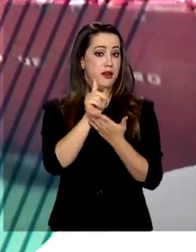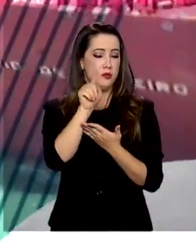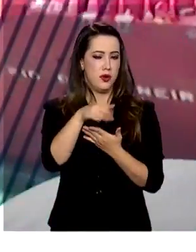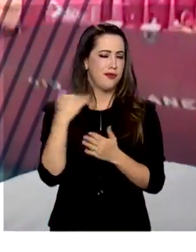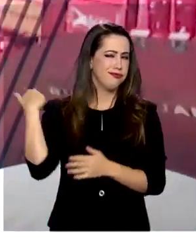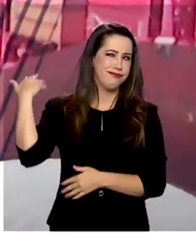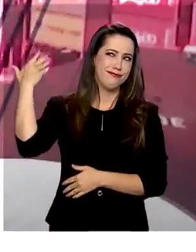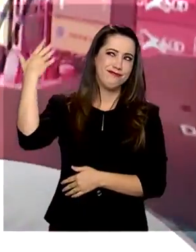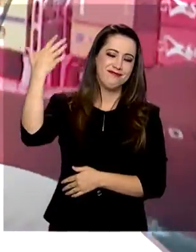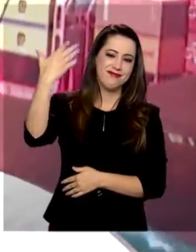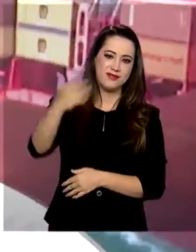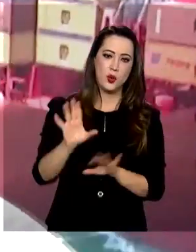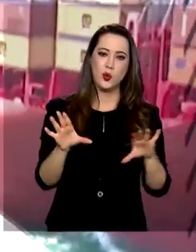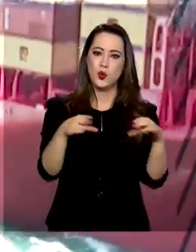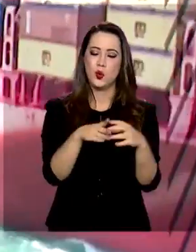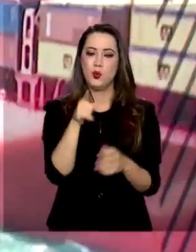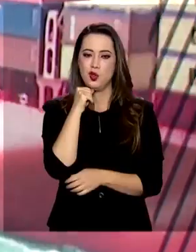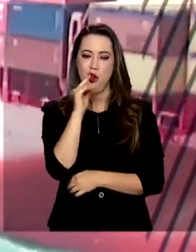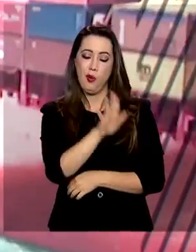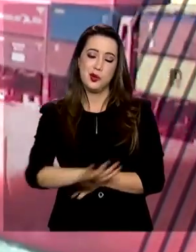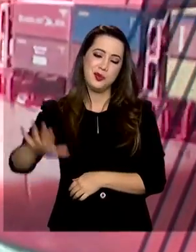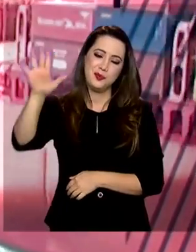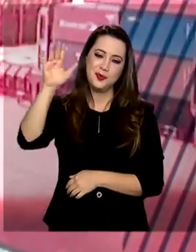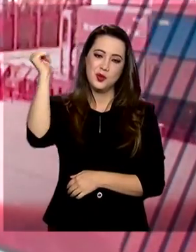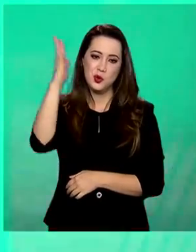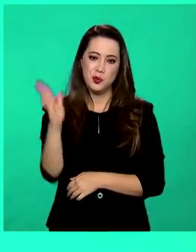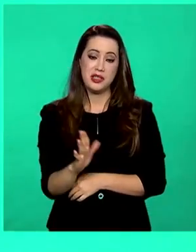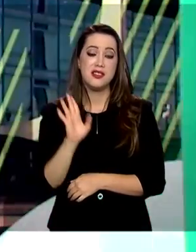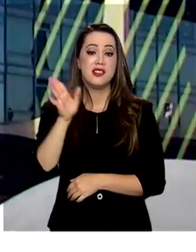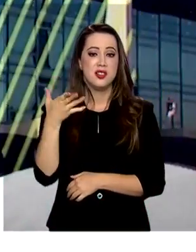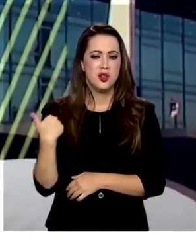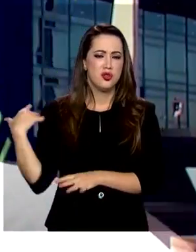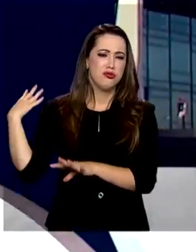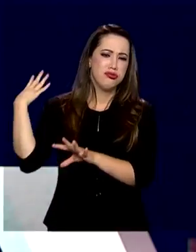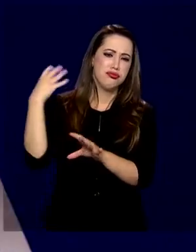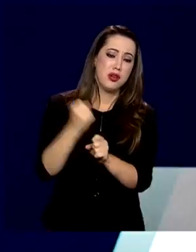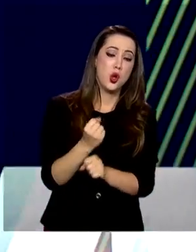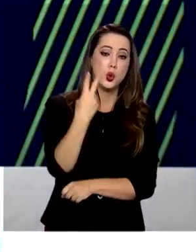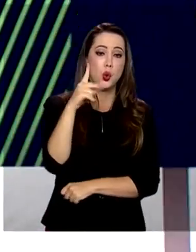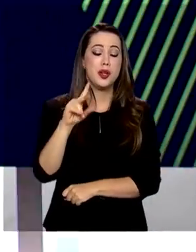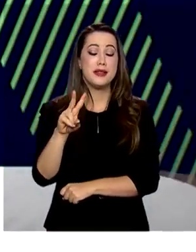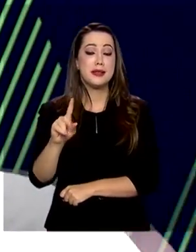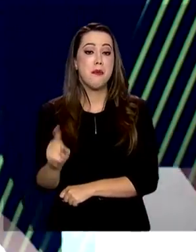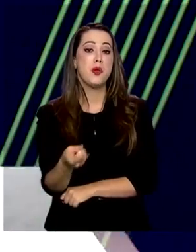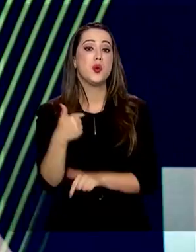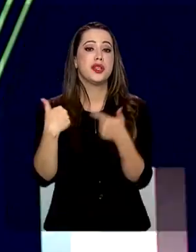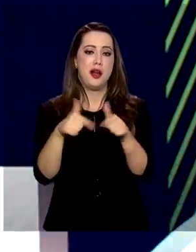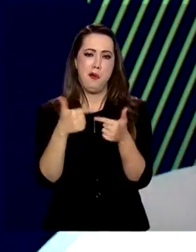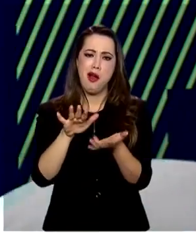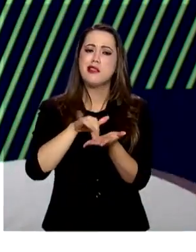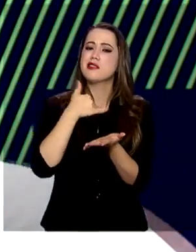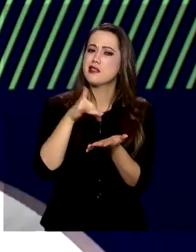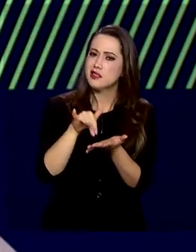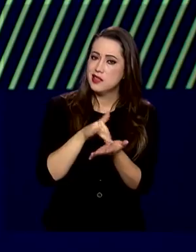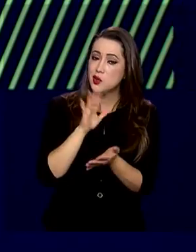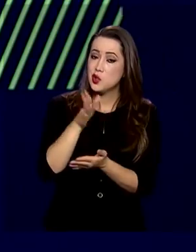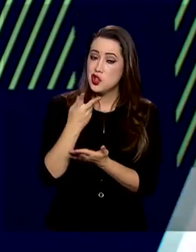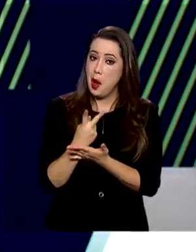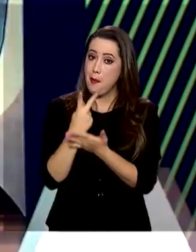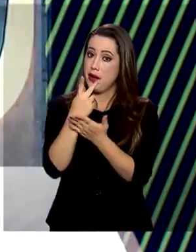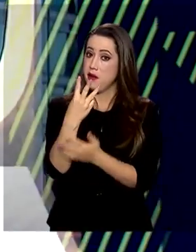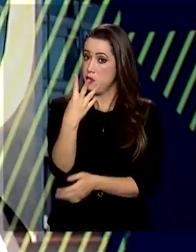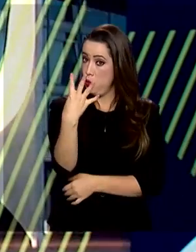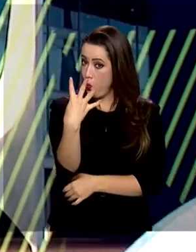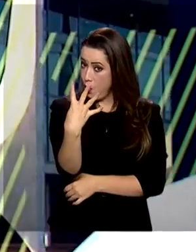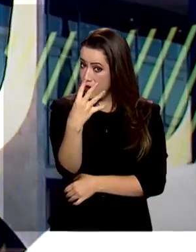premiação do setor de águas do Brasil e já contabilizou mais de 2 mil trabalhos inscritos, tendo premiado 40 projetos de